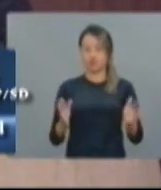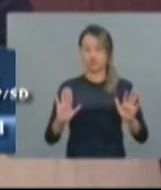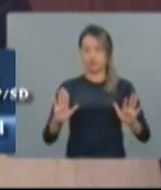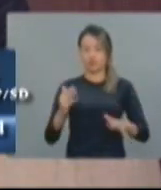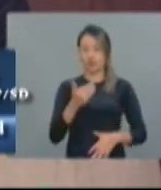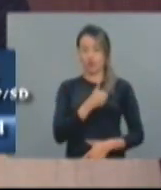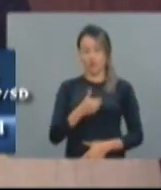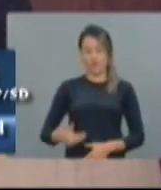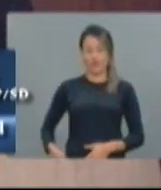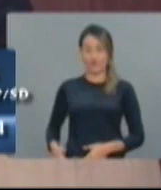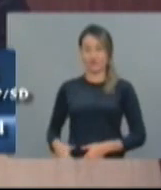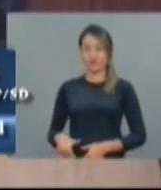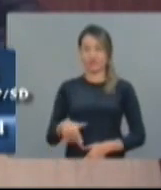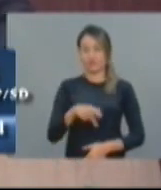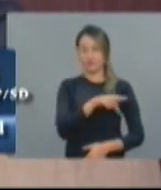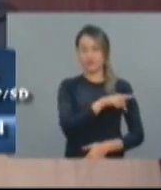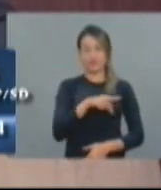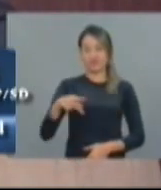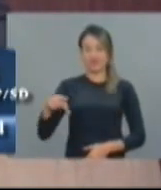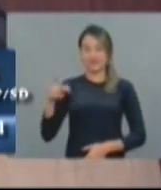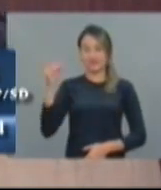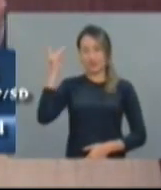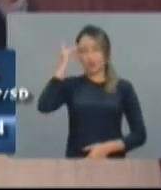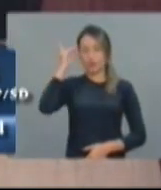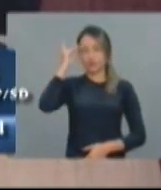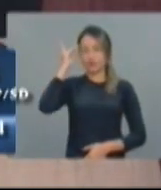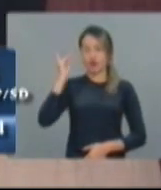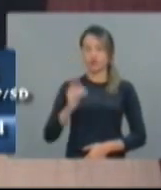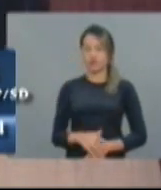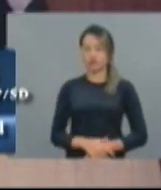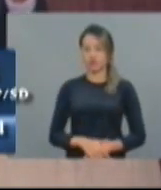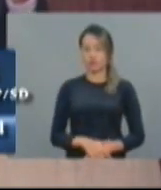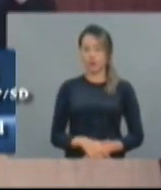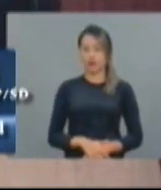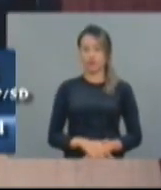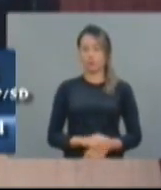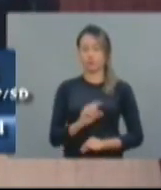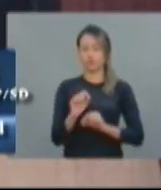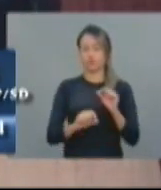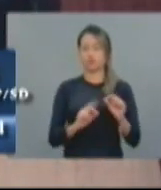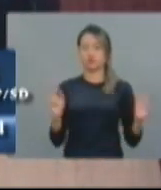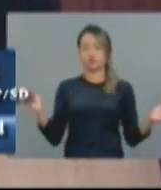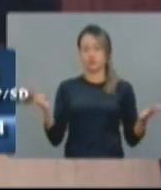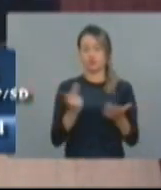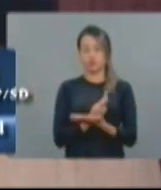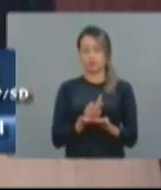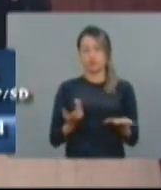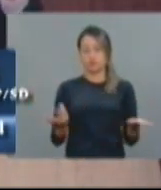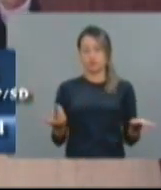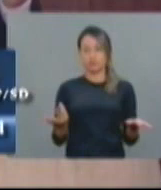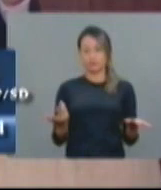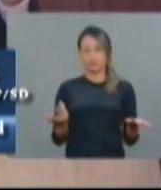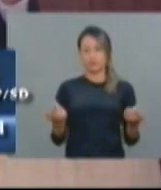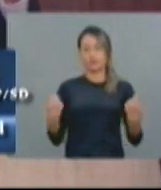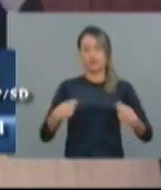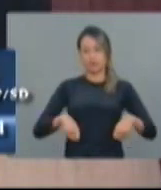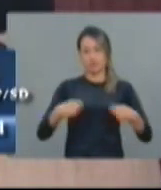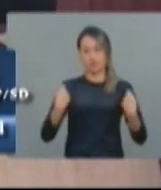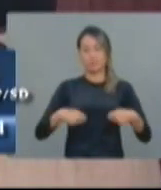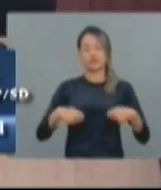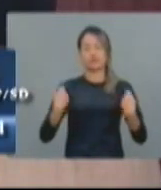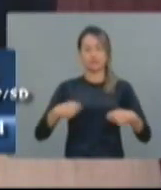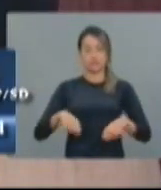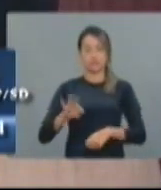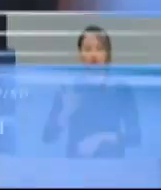Presidente Dilma é uma planta de caule tão fino que precisa de um tutor,